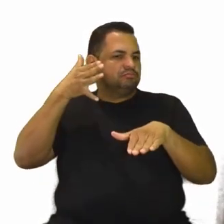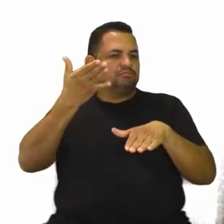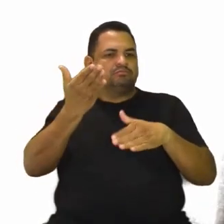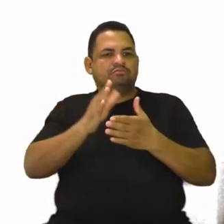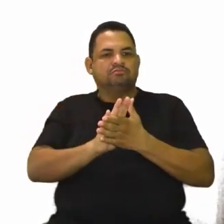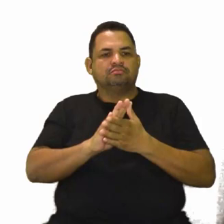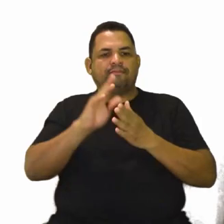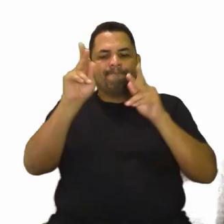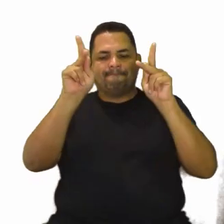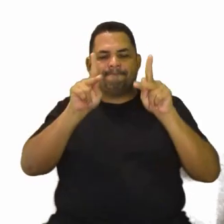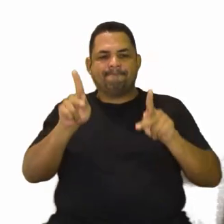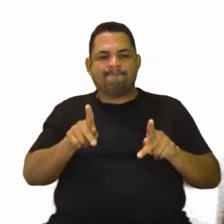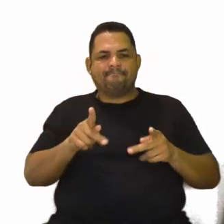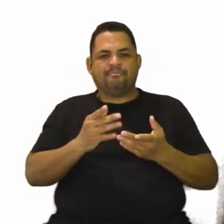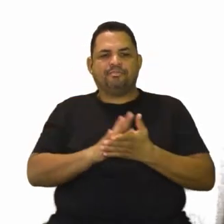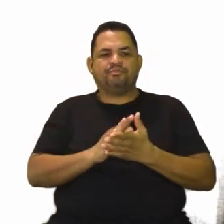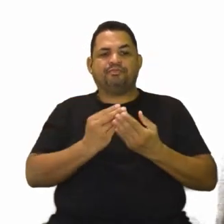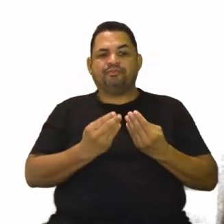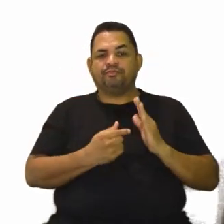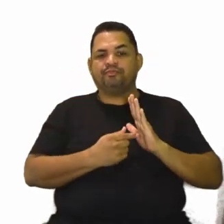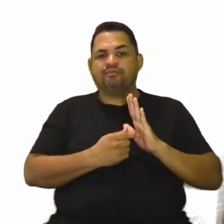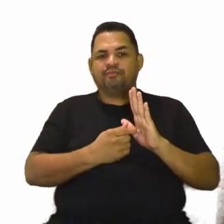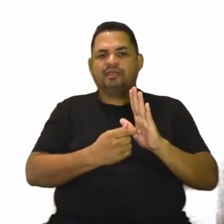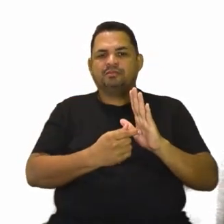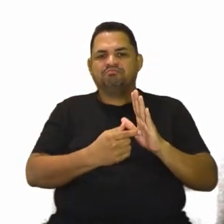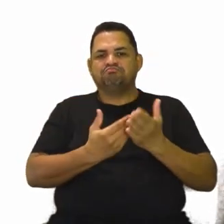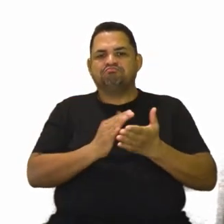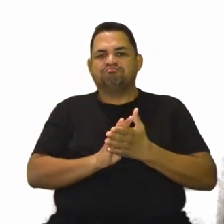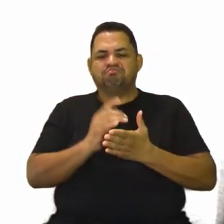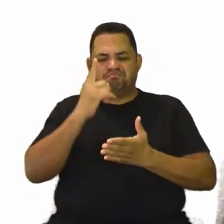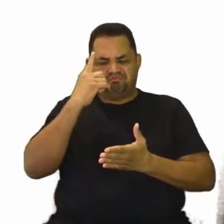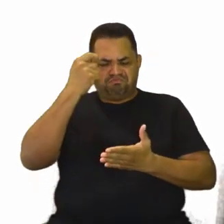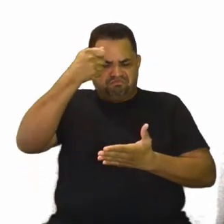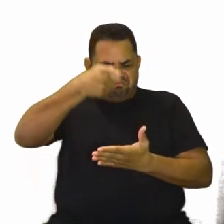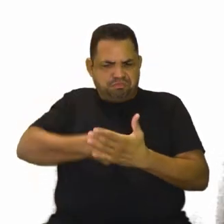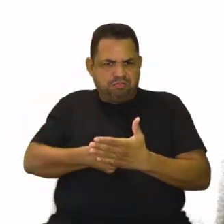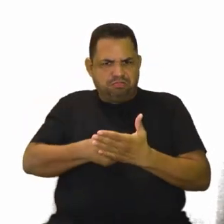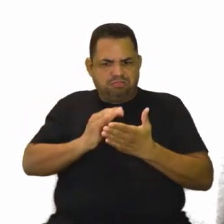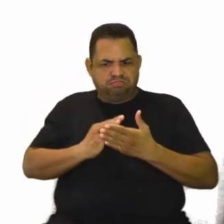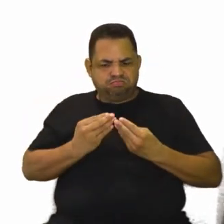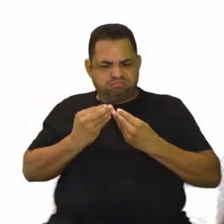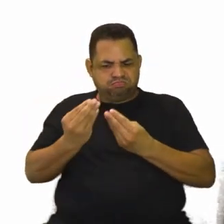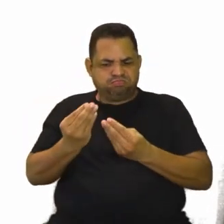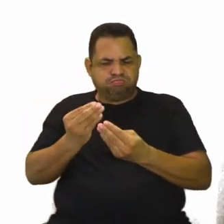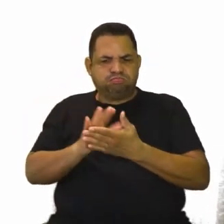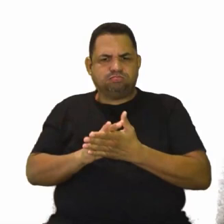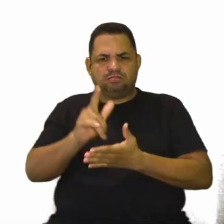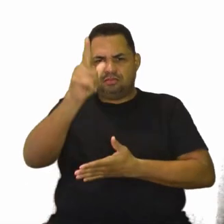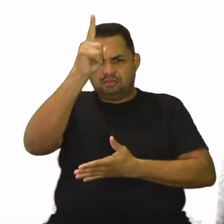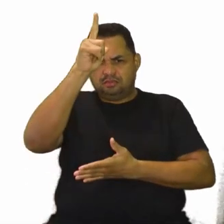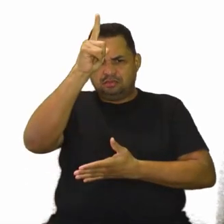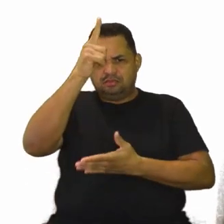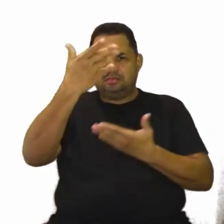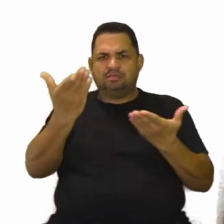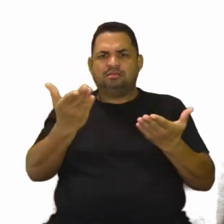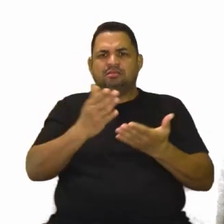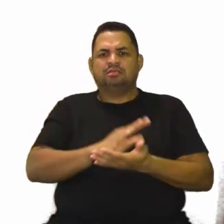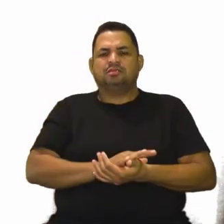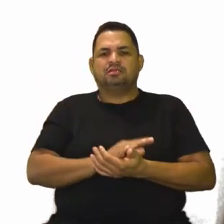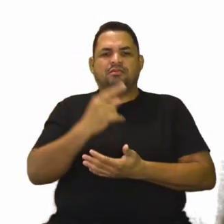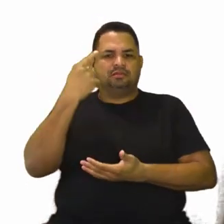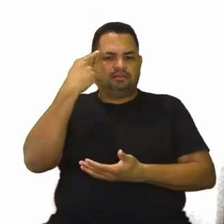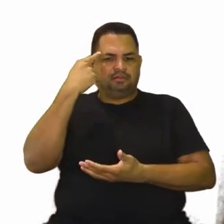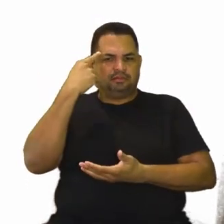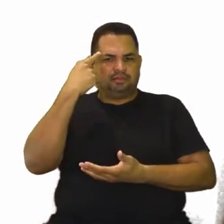ela trouxe duras imposições à Alemanha, porque a Alemanha, ela pensava que seria declarado